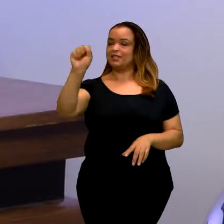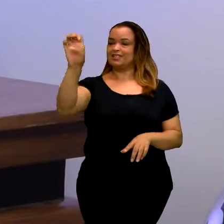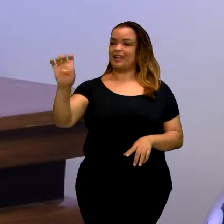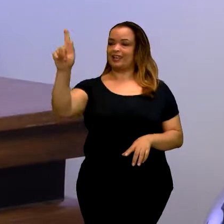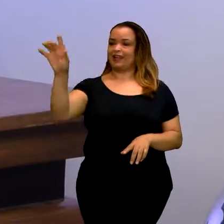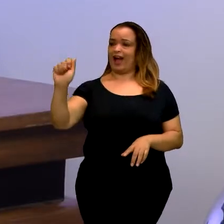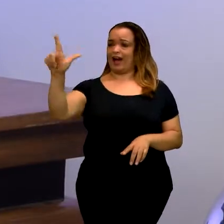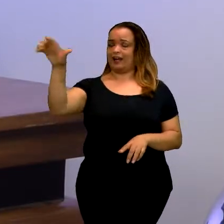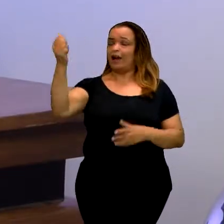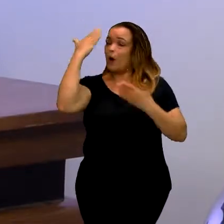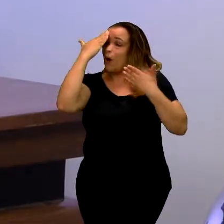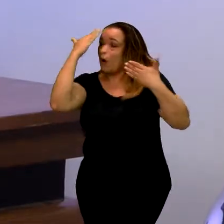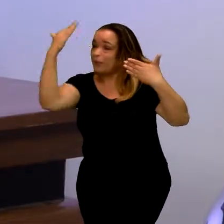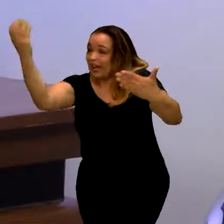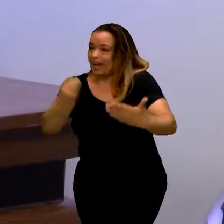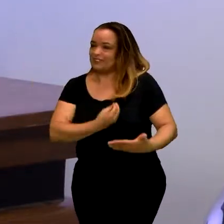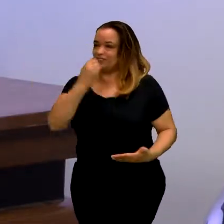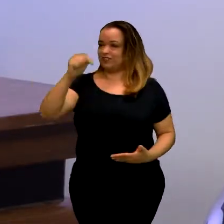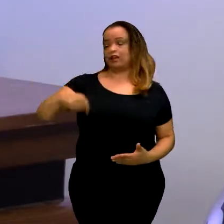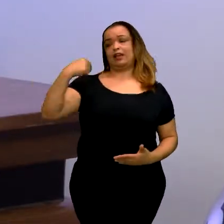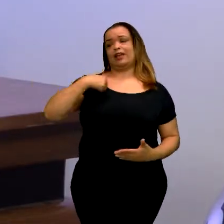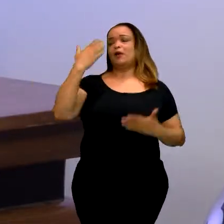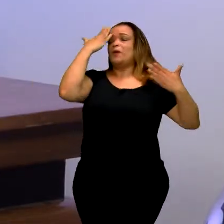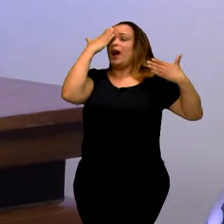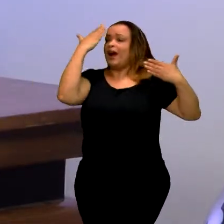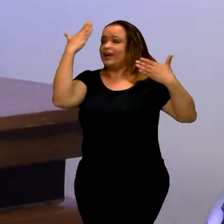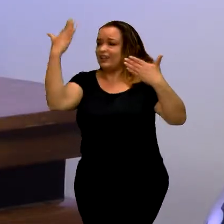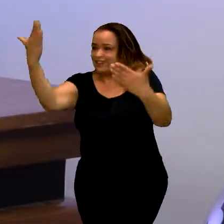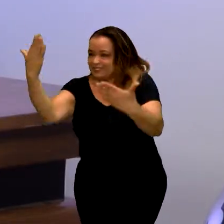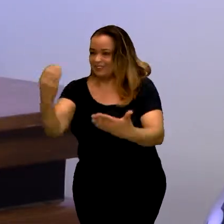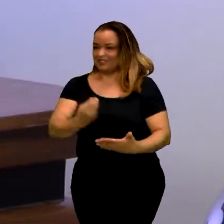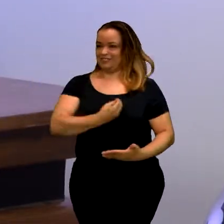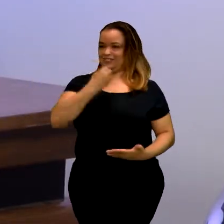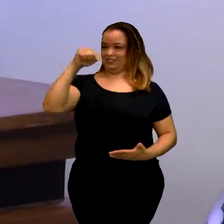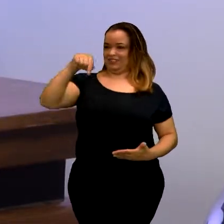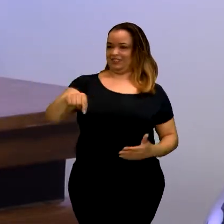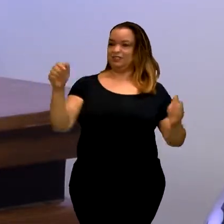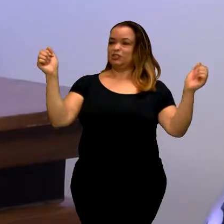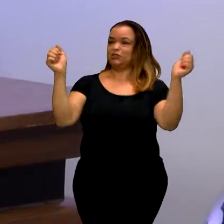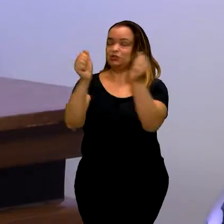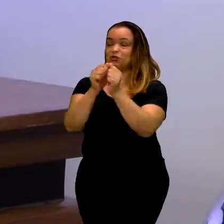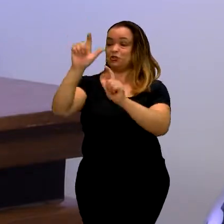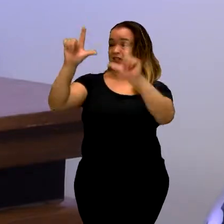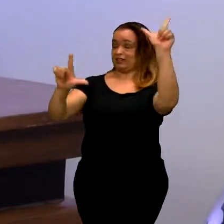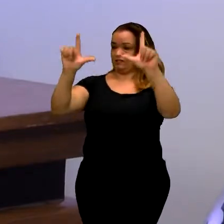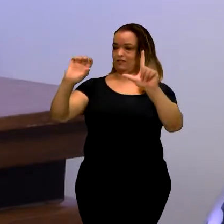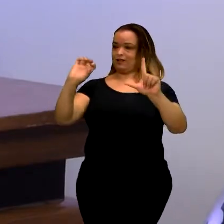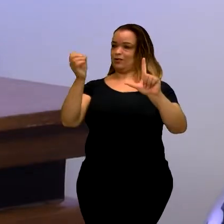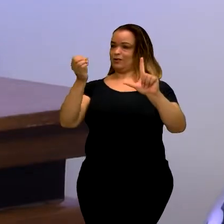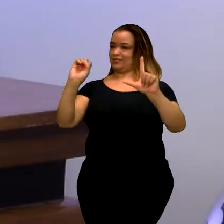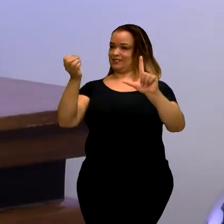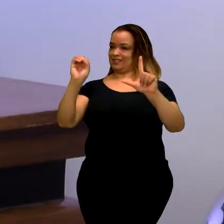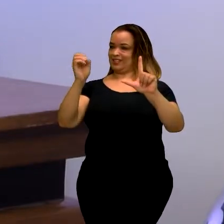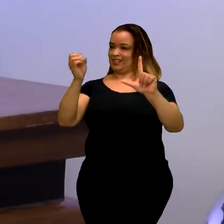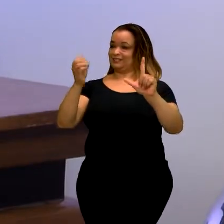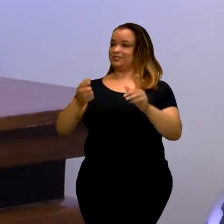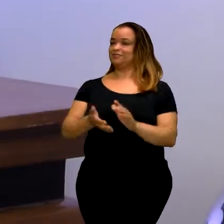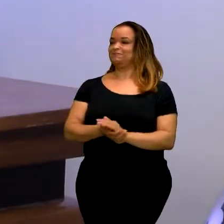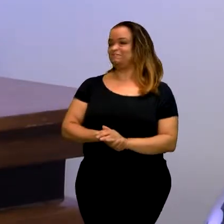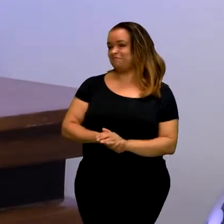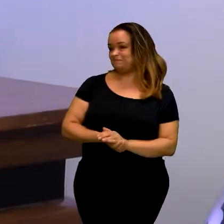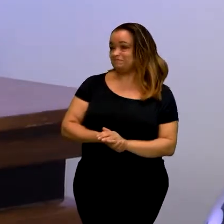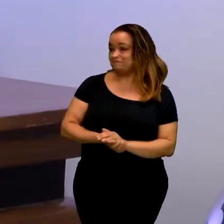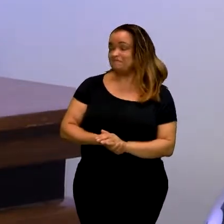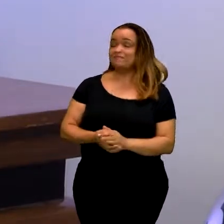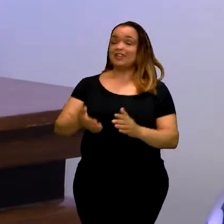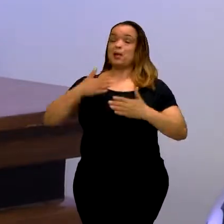Sueli. Eu que agradeço o convite de estar aqui com a gente na TV Osasco, é